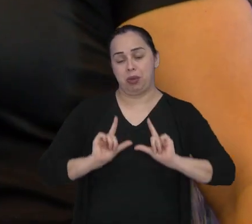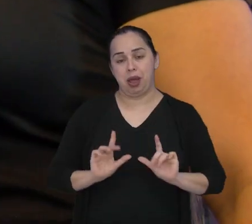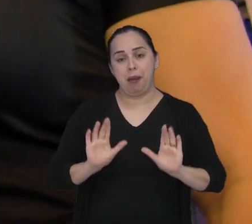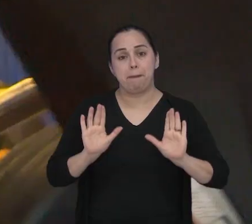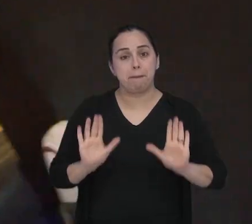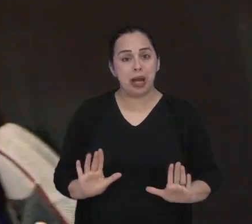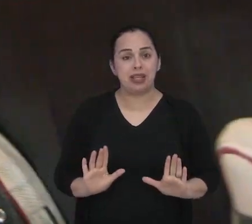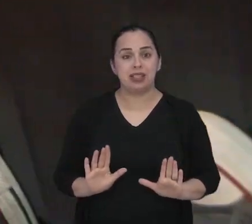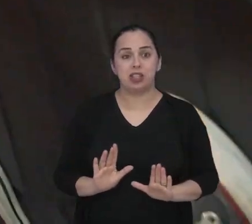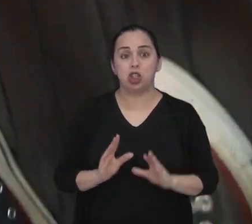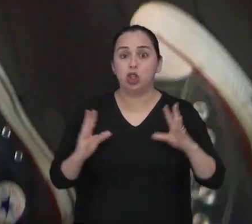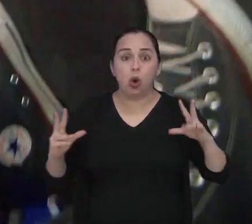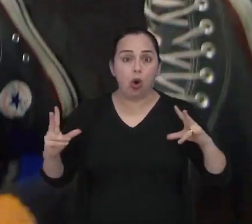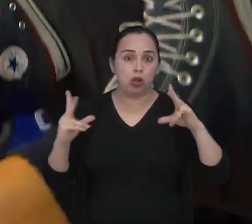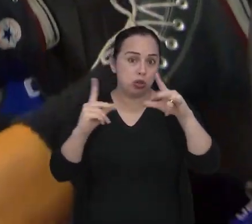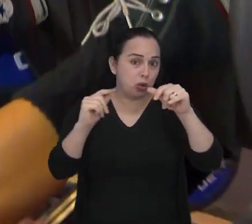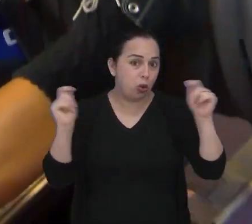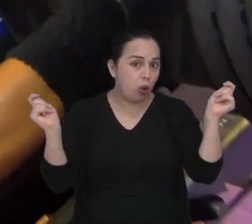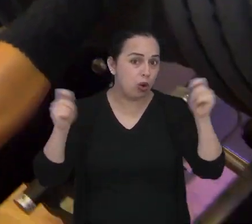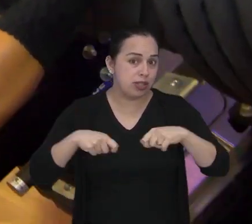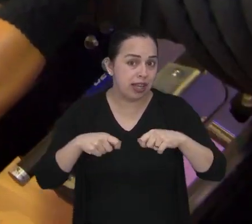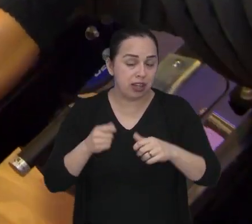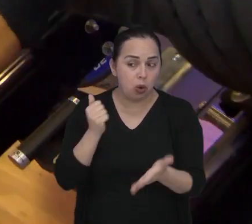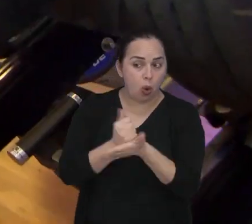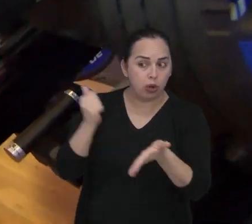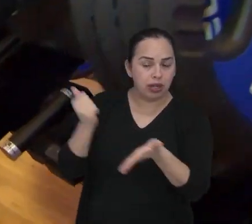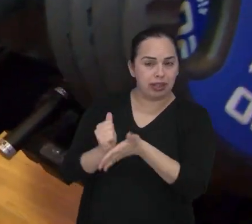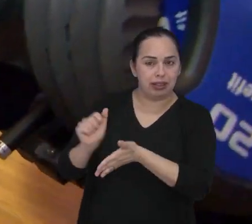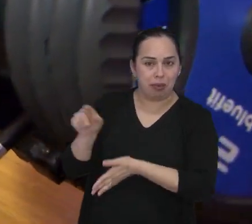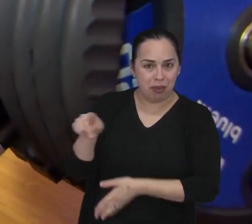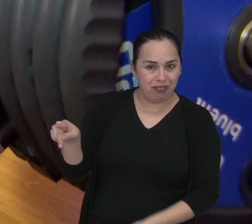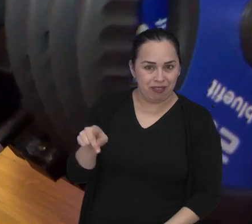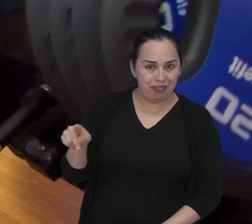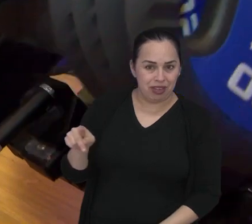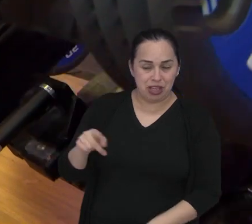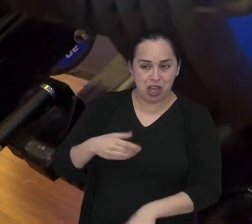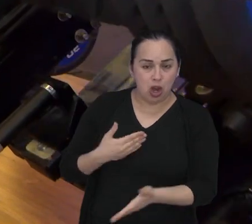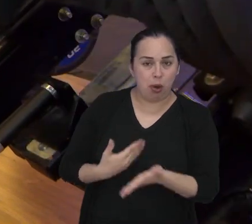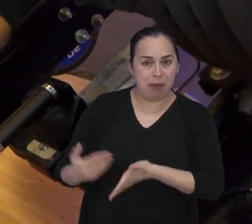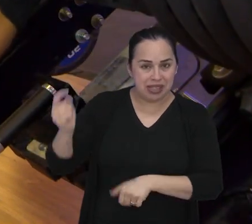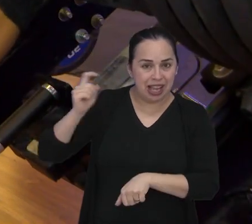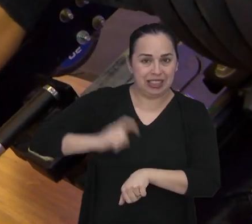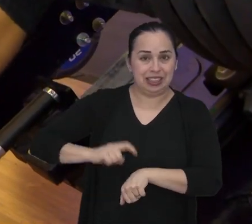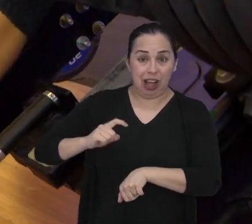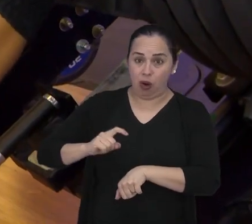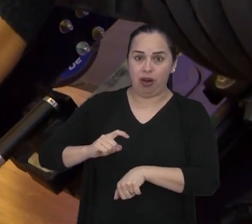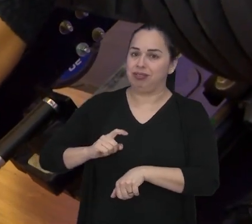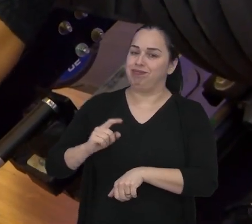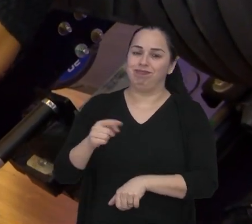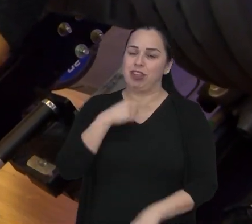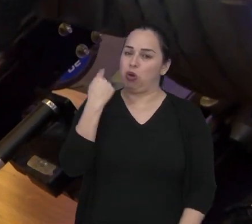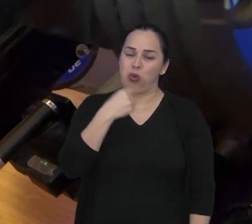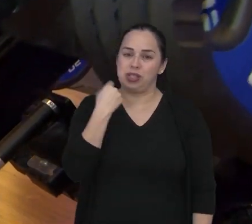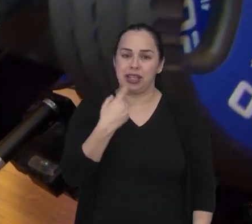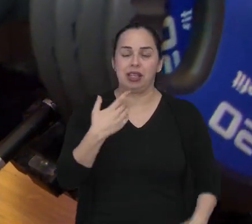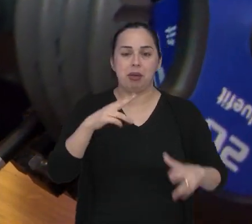ansiedade. Mas nem todos têm a oportunidade de contratar um profissional e iniciar imediatamente uma rotina de exercícios.